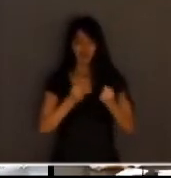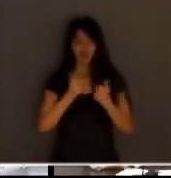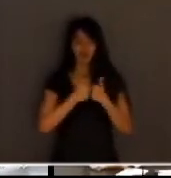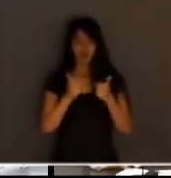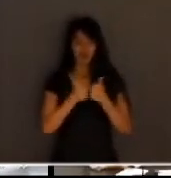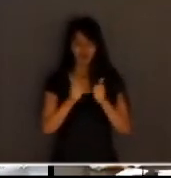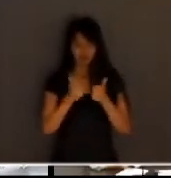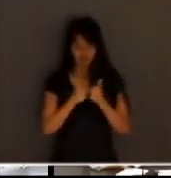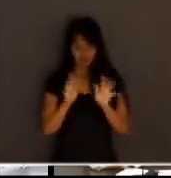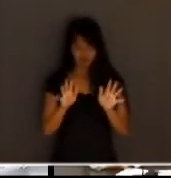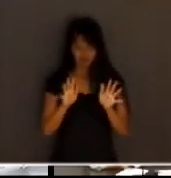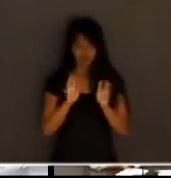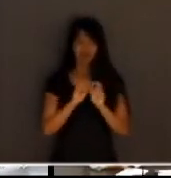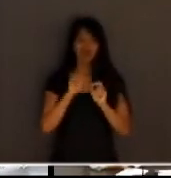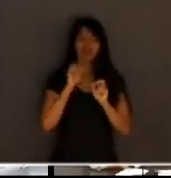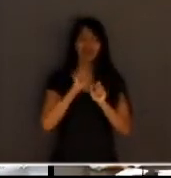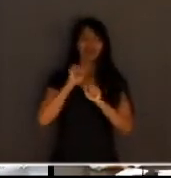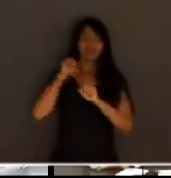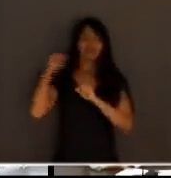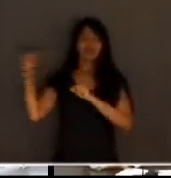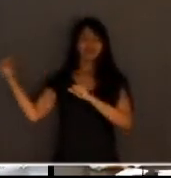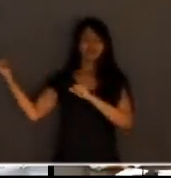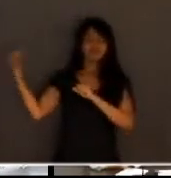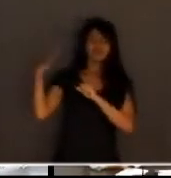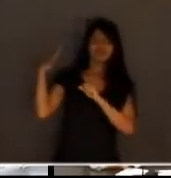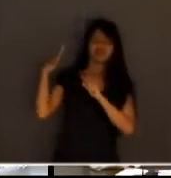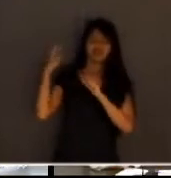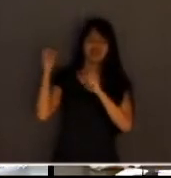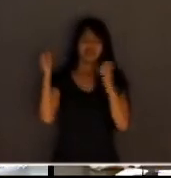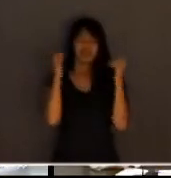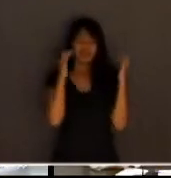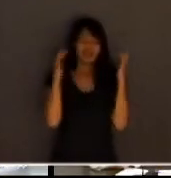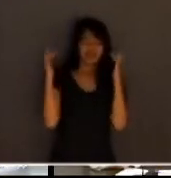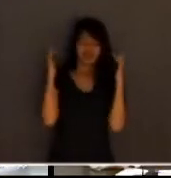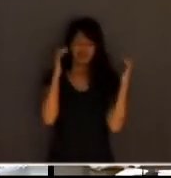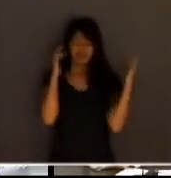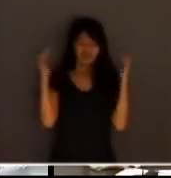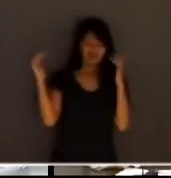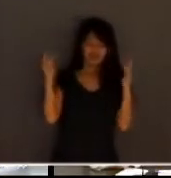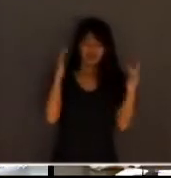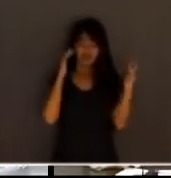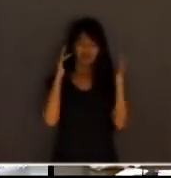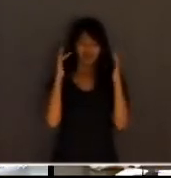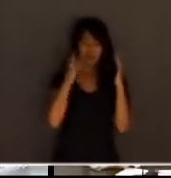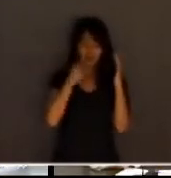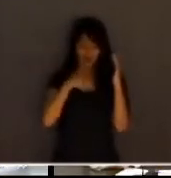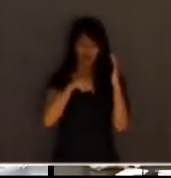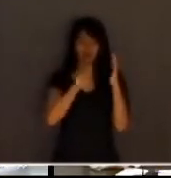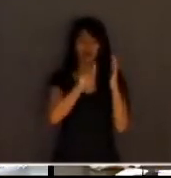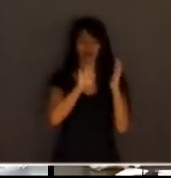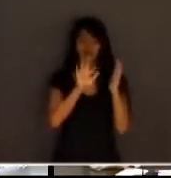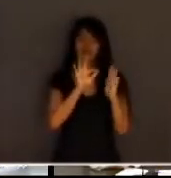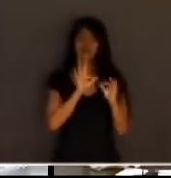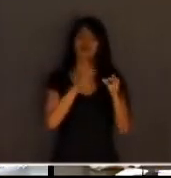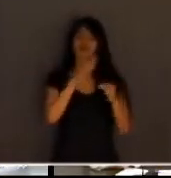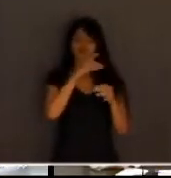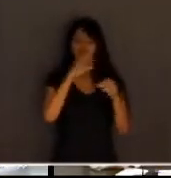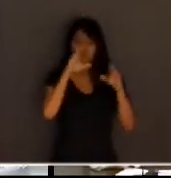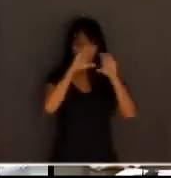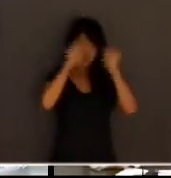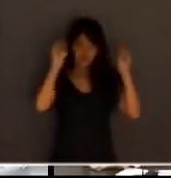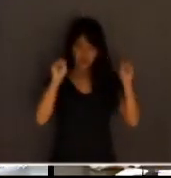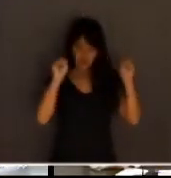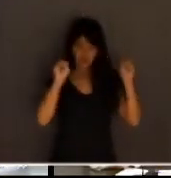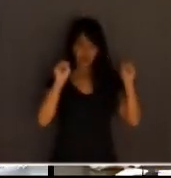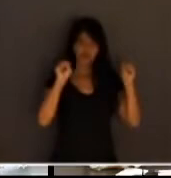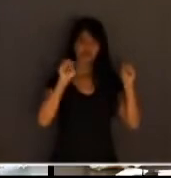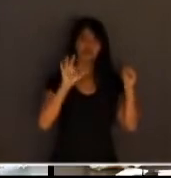elas vão se expor, elas vão pegar ônibus cheios para ir ao fórum. A chegada lá pode ser feita essas escolhas